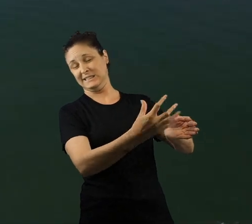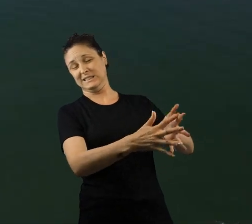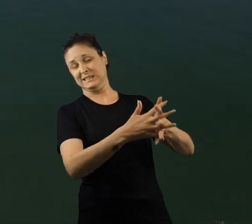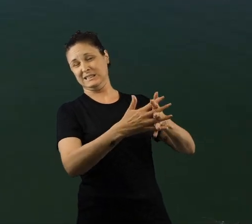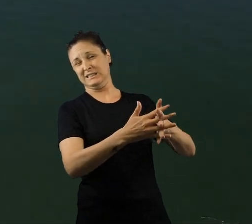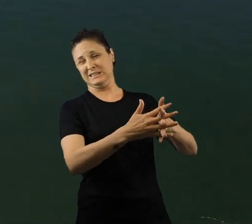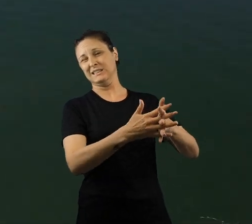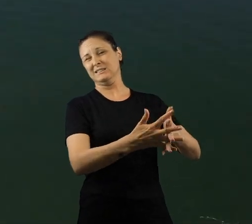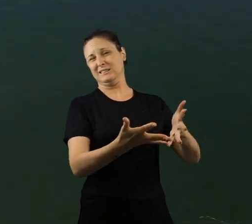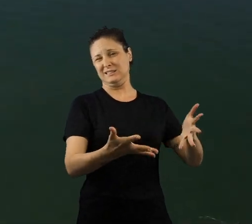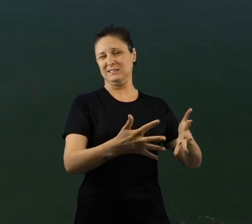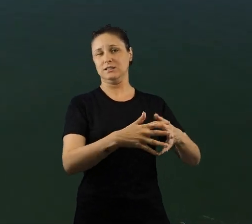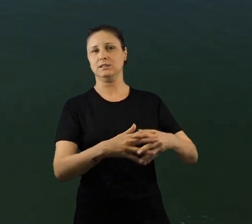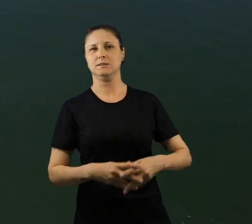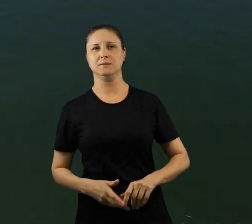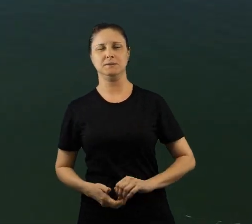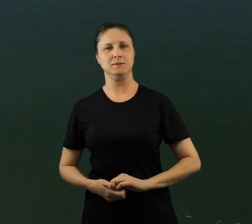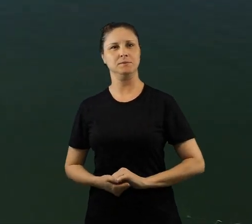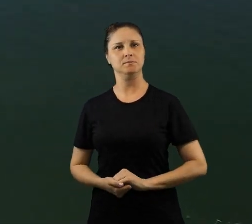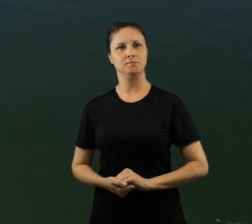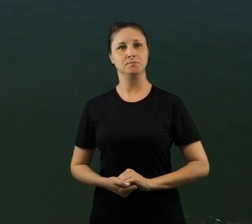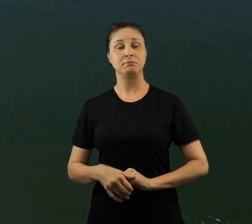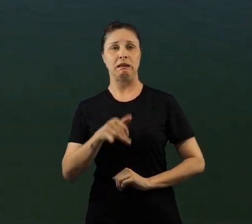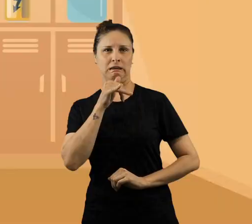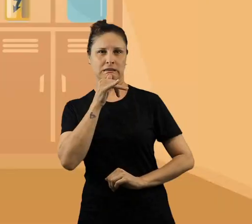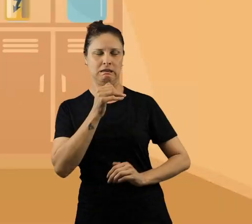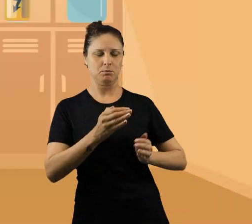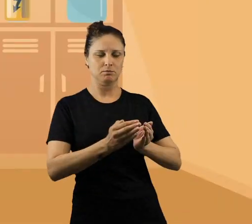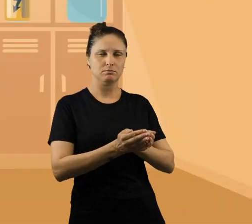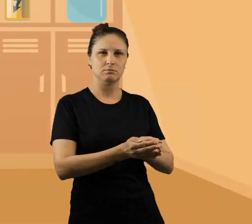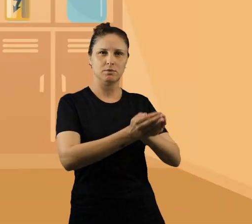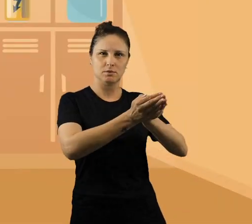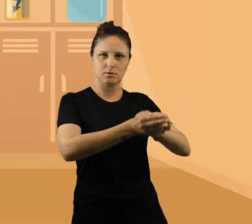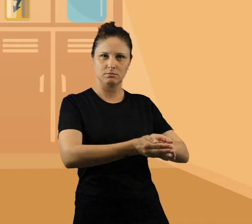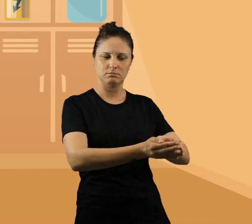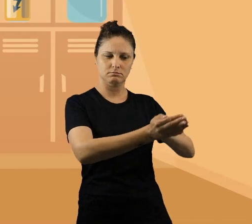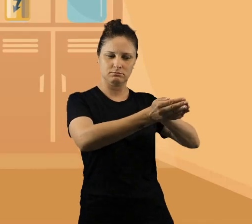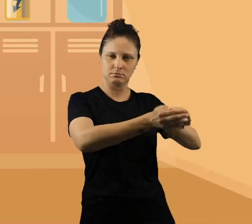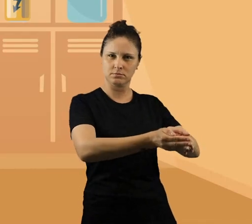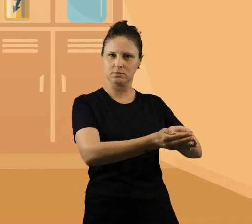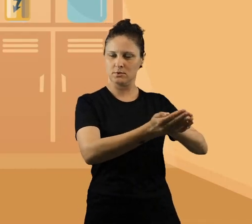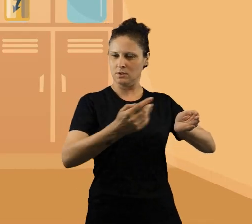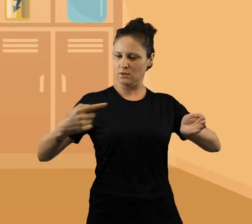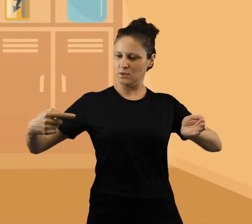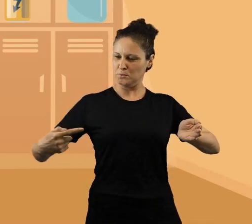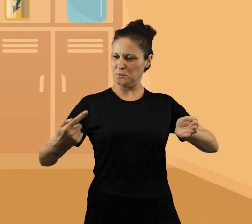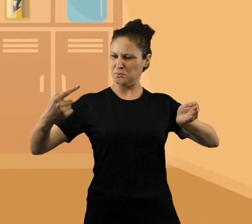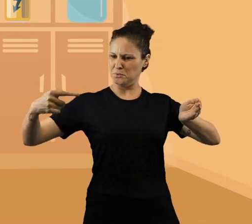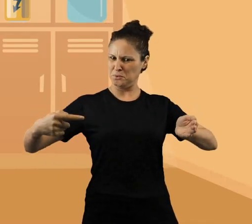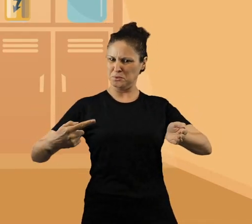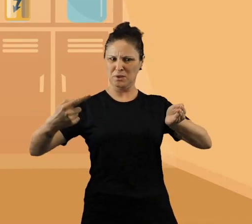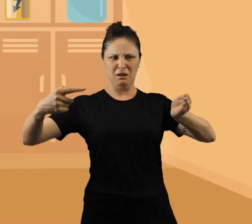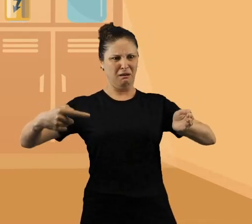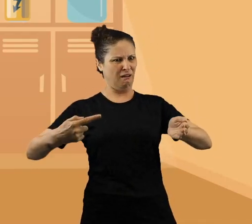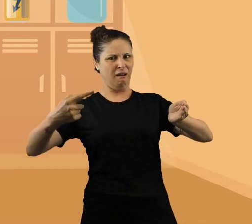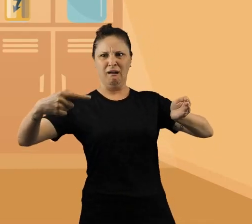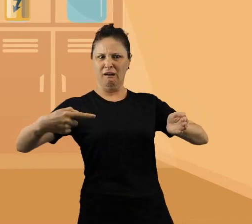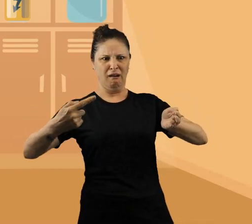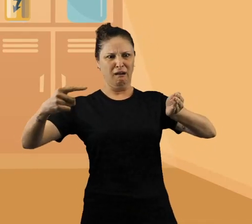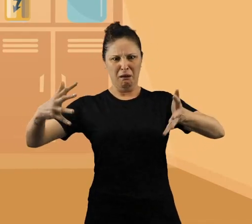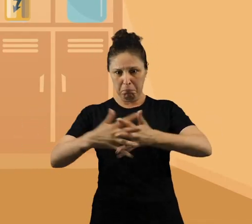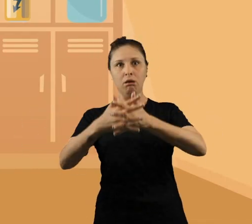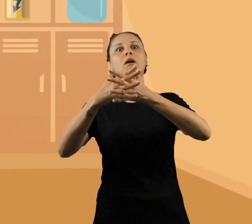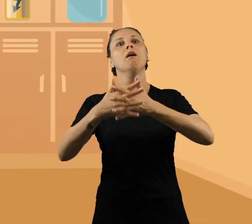embarcações, podem prejudicar a vida marinha. Por exemplo, o som produzido pelos barcos pode acabar